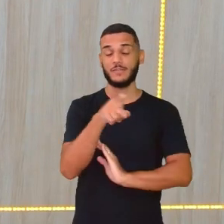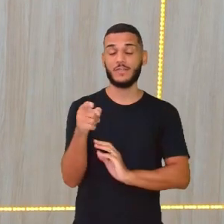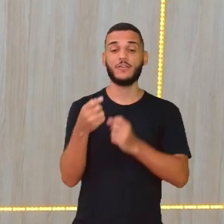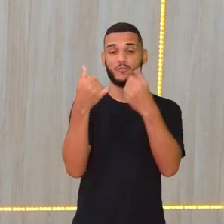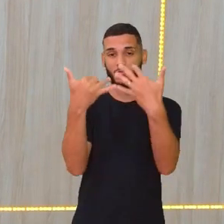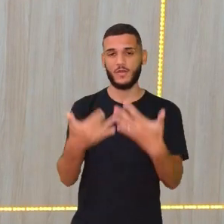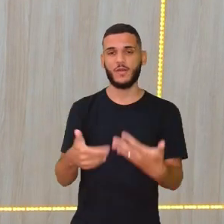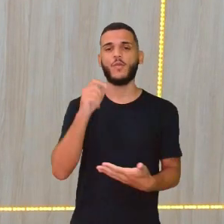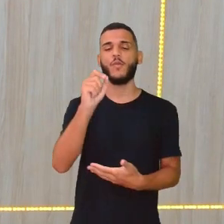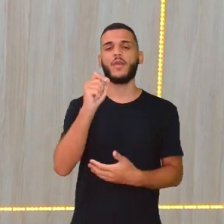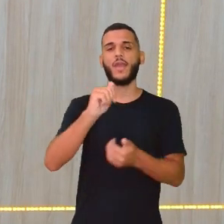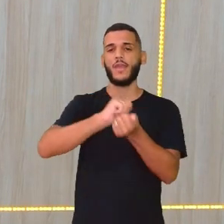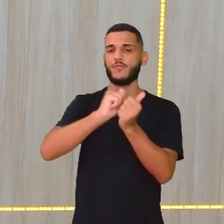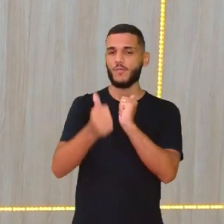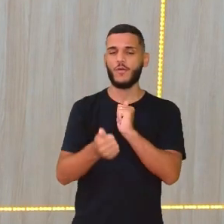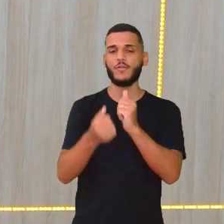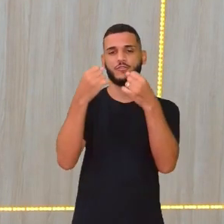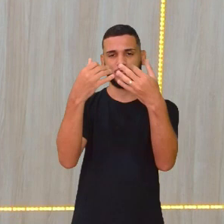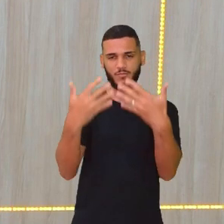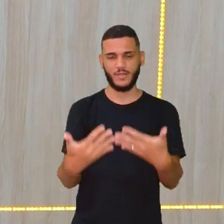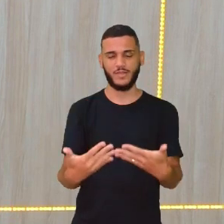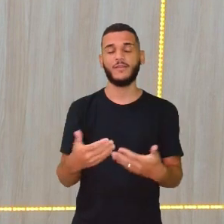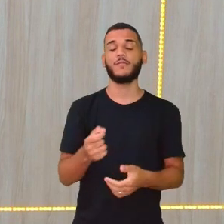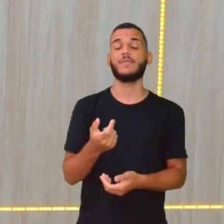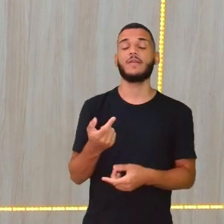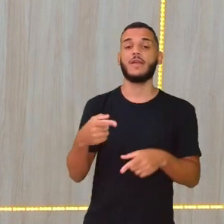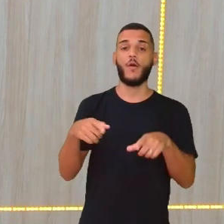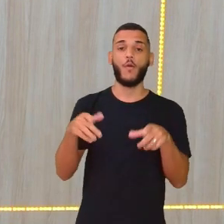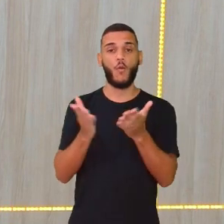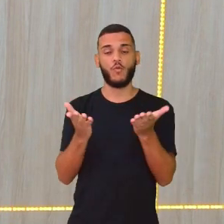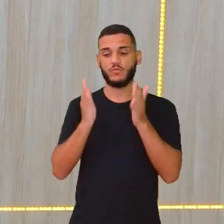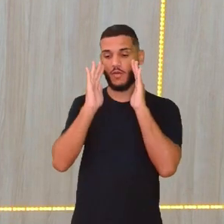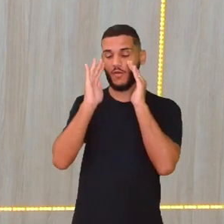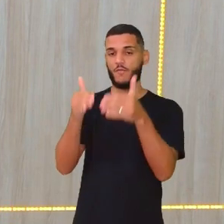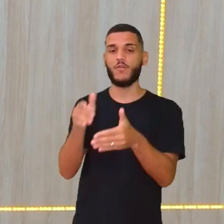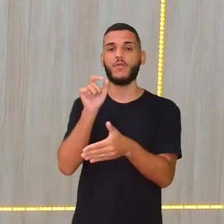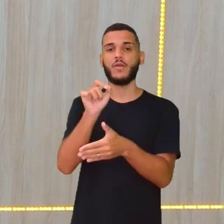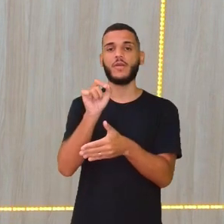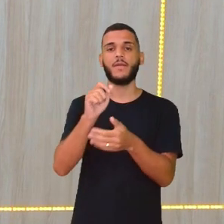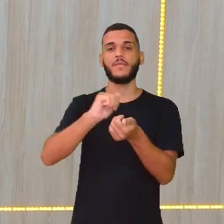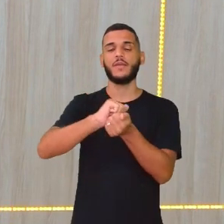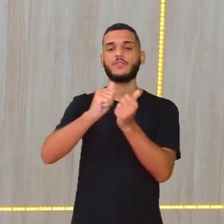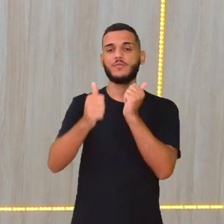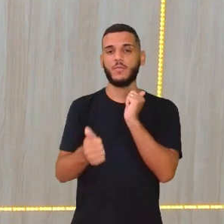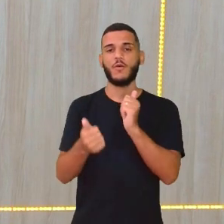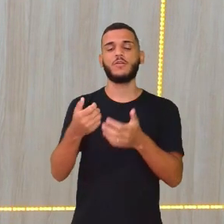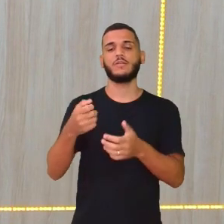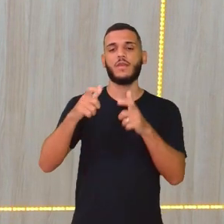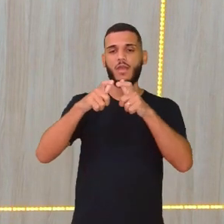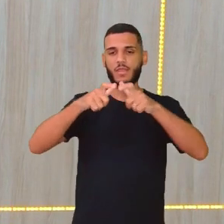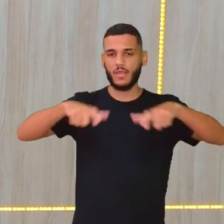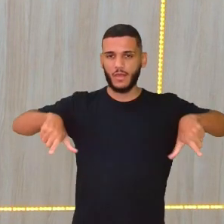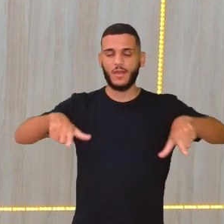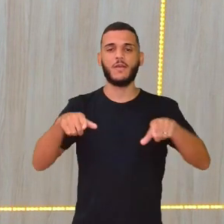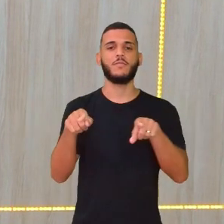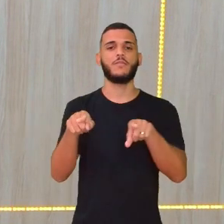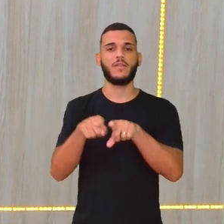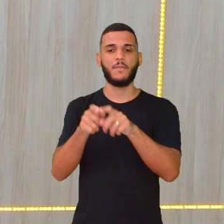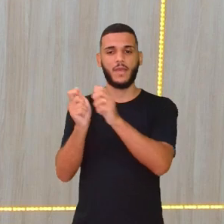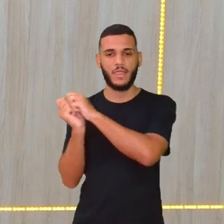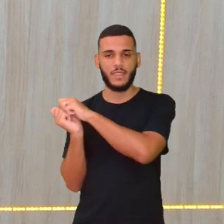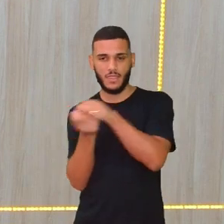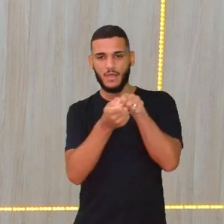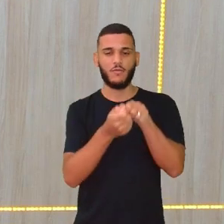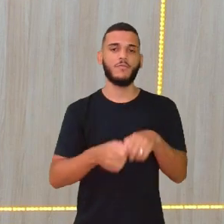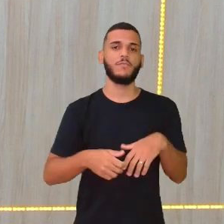de esportes, hoje especificamente falando aí sobre os esportes de campo e taco. E tem também